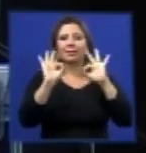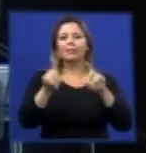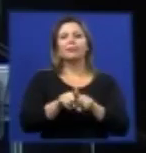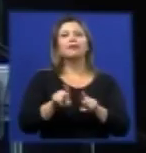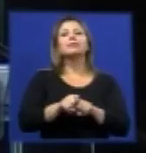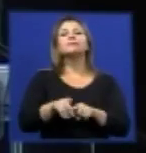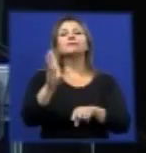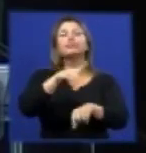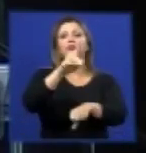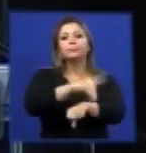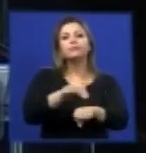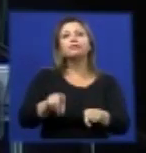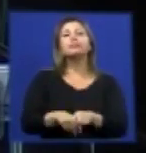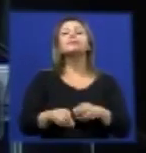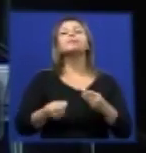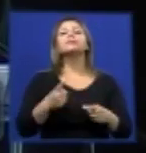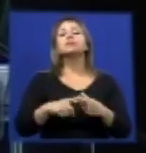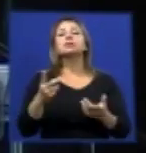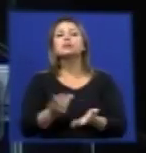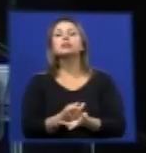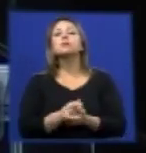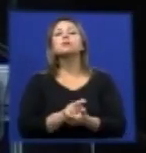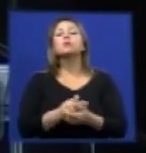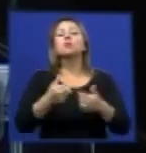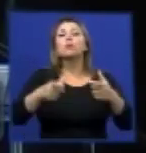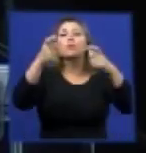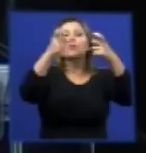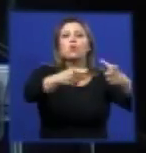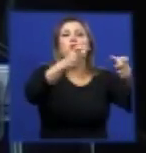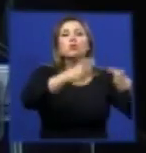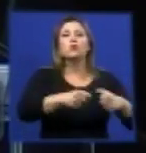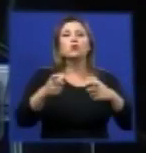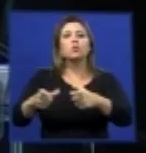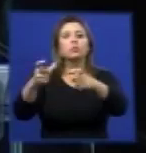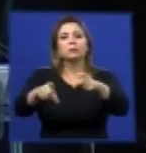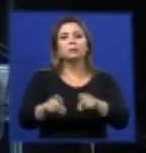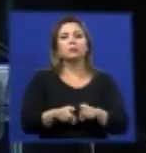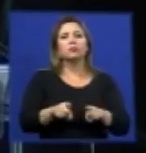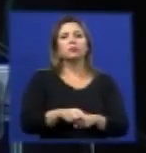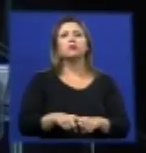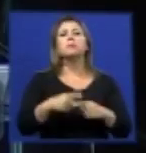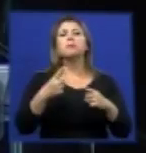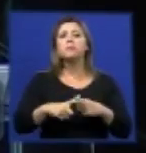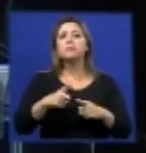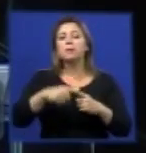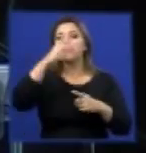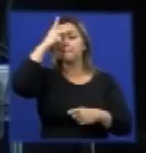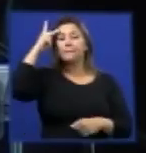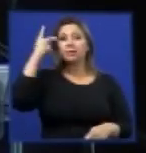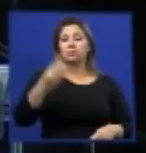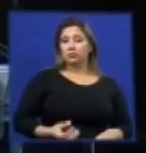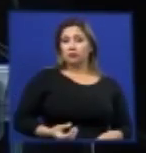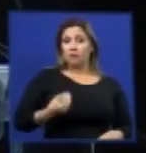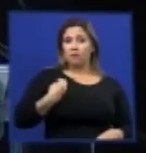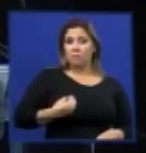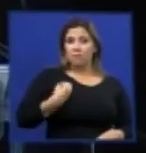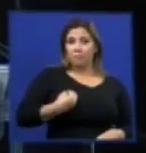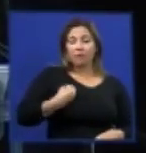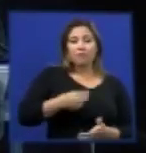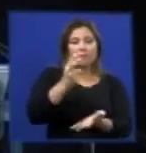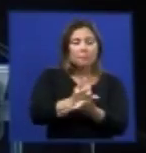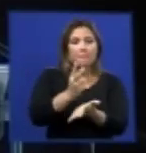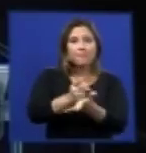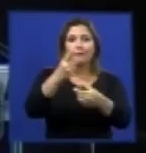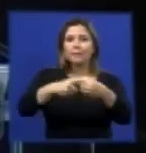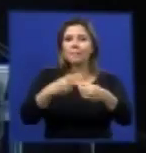eu gostaria de esclarecer que casos autóctones são aqueles que a sua infecção se deu no local de residência dessa pessoa